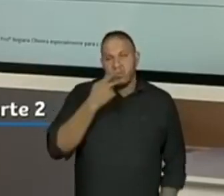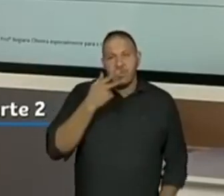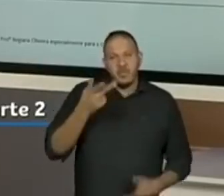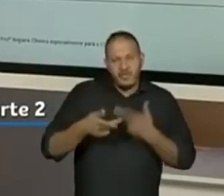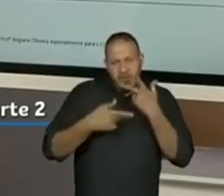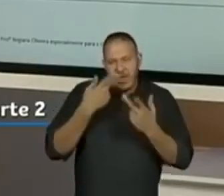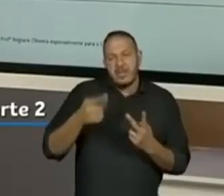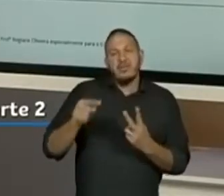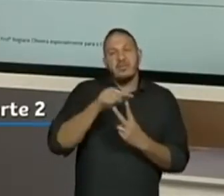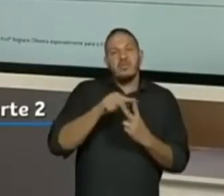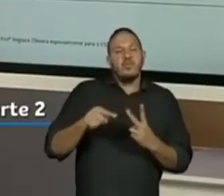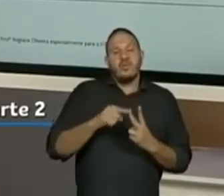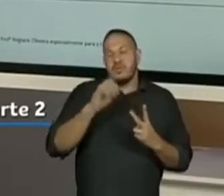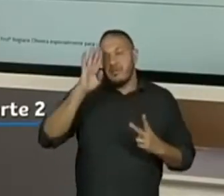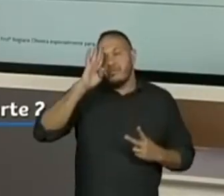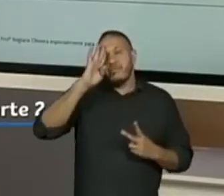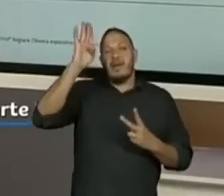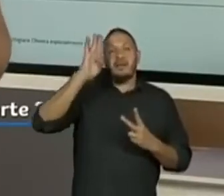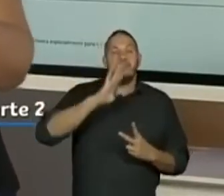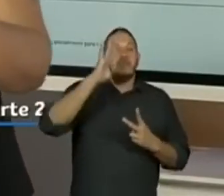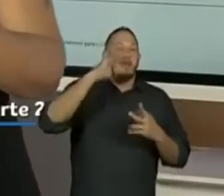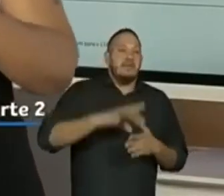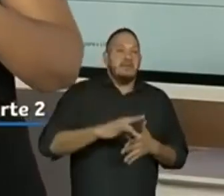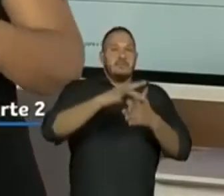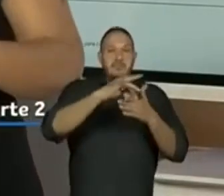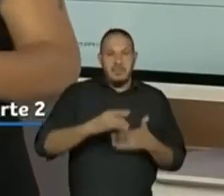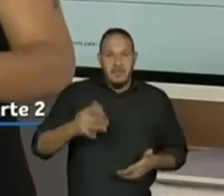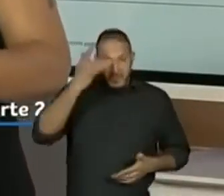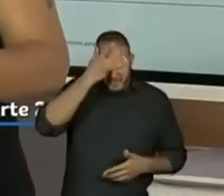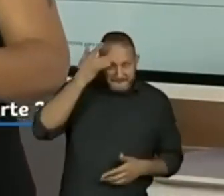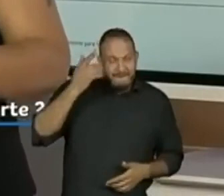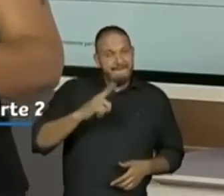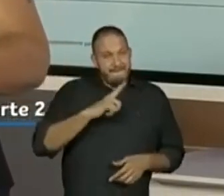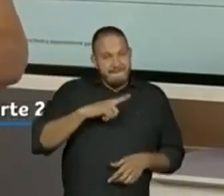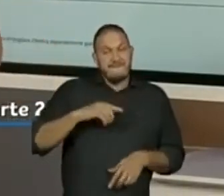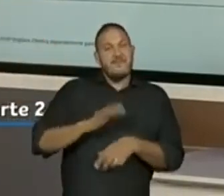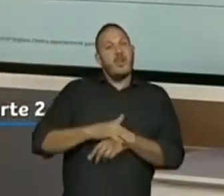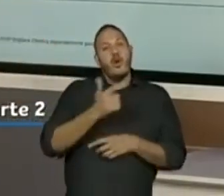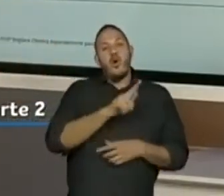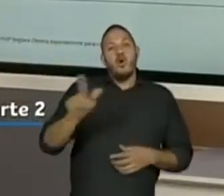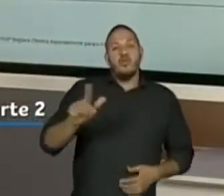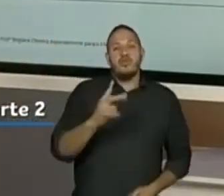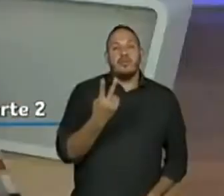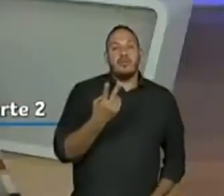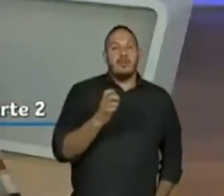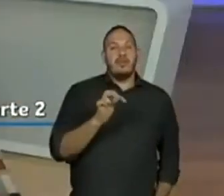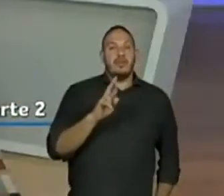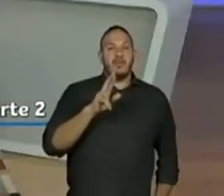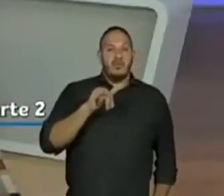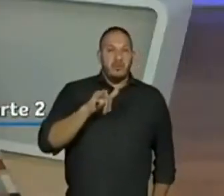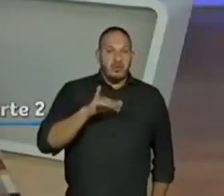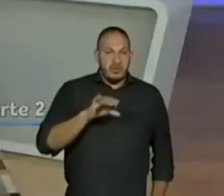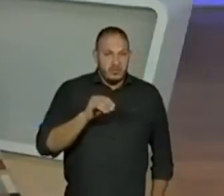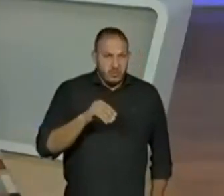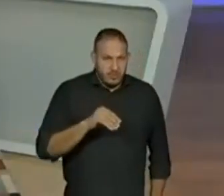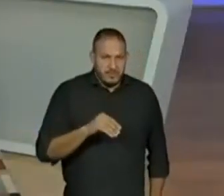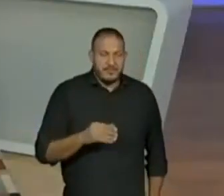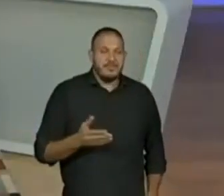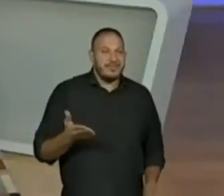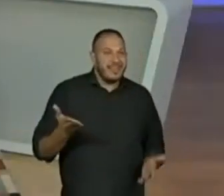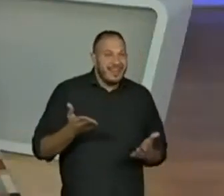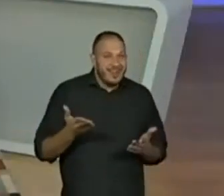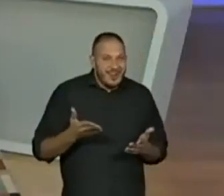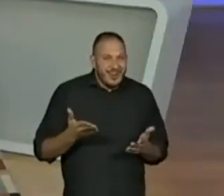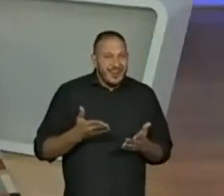desses, porque são os mais conhecidos, mas Fernando Pessoa chegou a ter outros heterônimos, tá? Agora, galera,